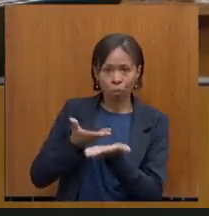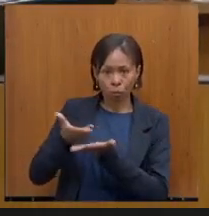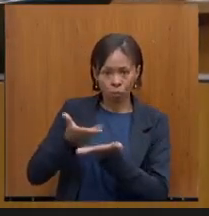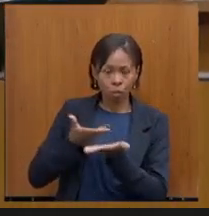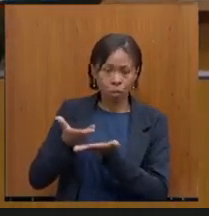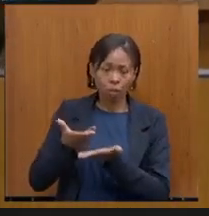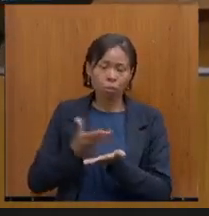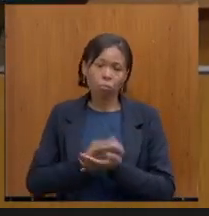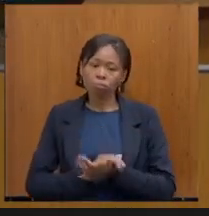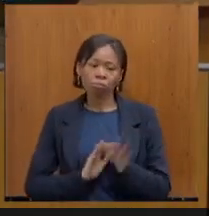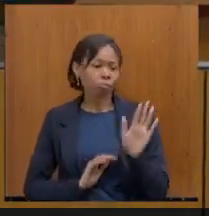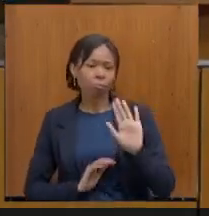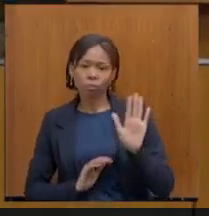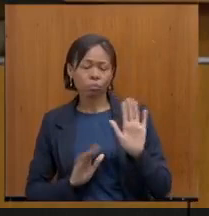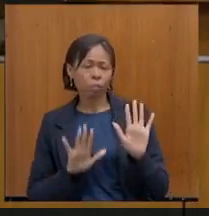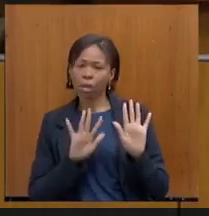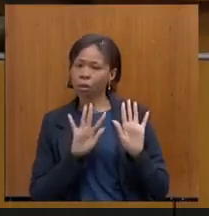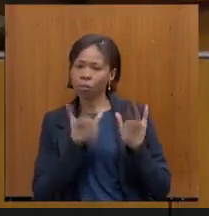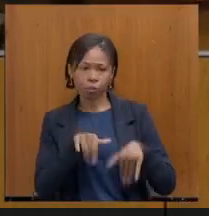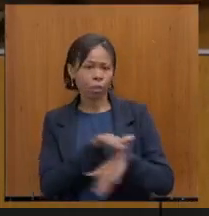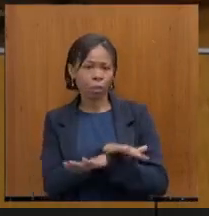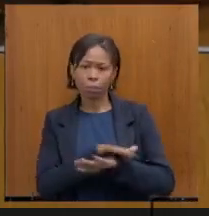Não, já está encerrado.